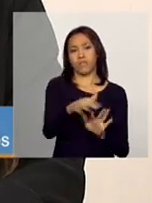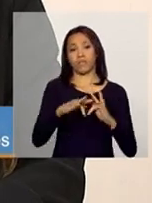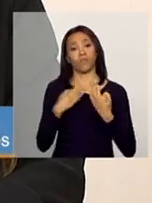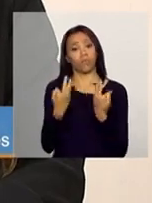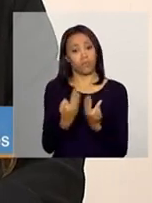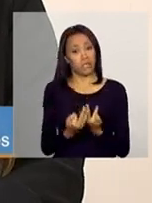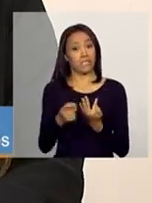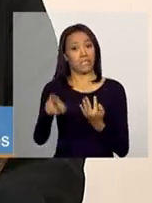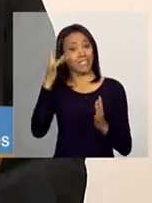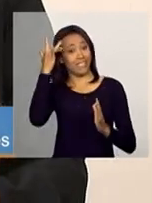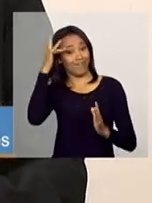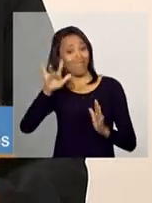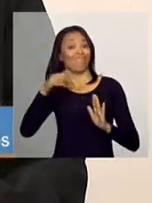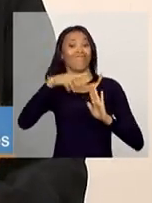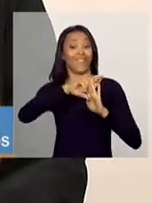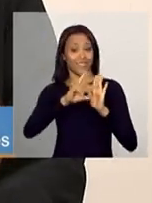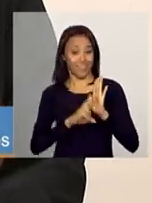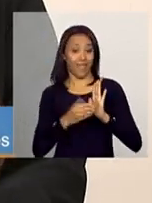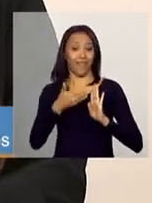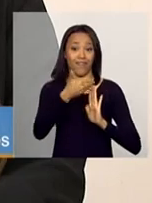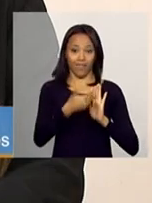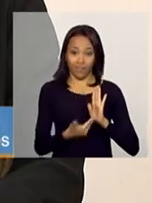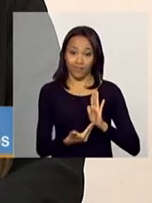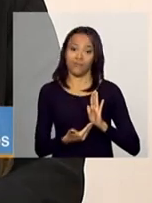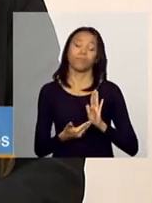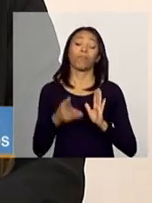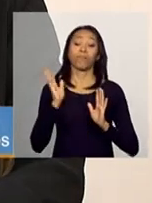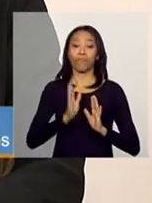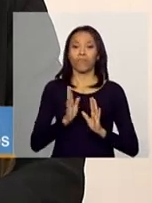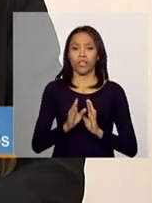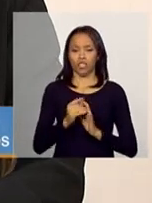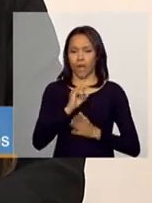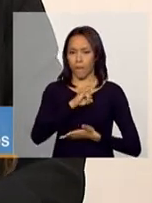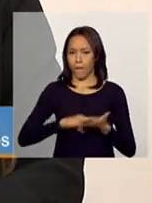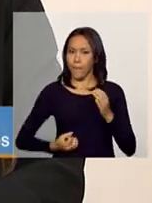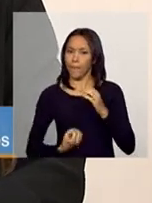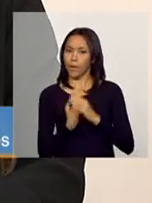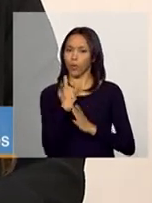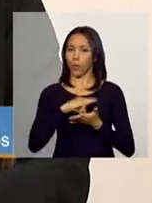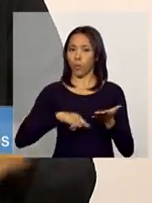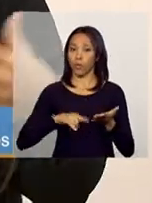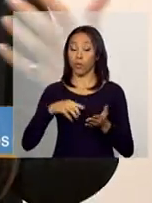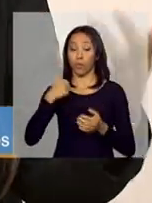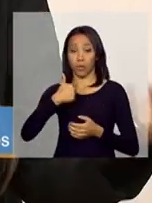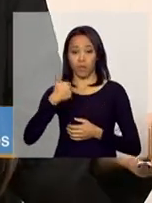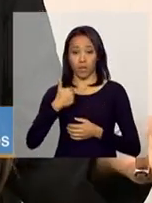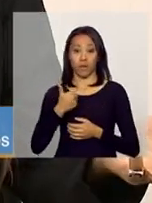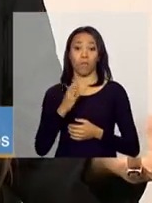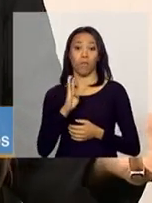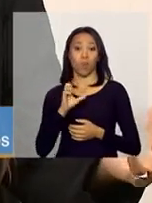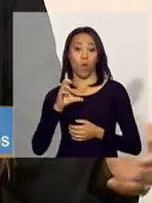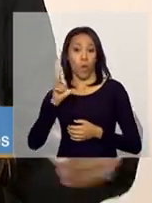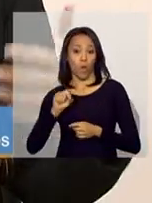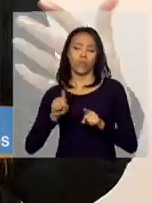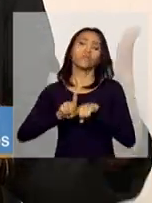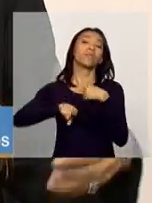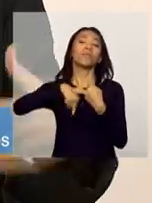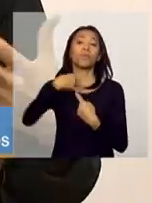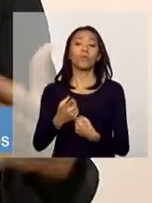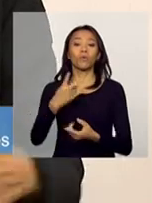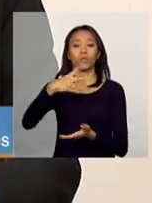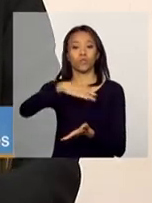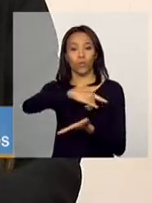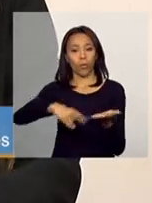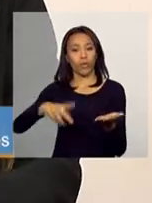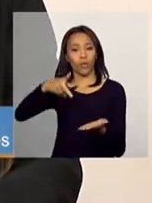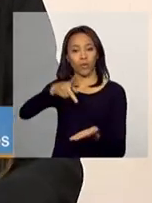condicionalidades. Então, a partir das mudanças na portaria que foram sinalizadas no primeiro bloco e também a partir do protocolo de gestão integrada, que a